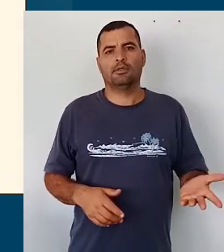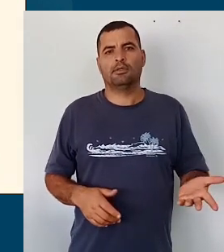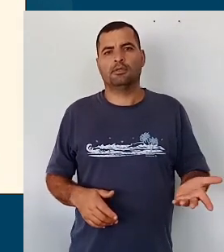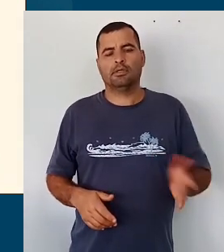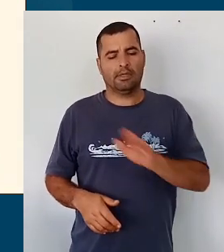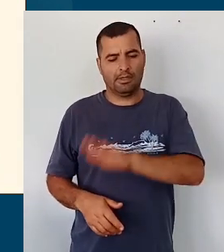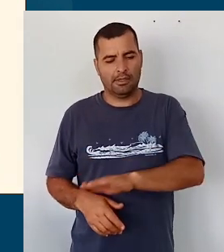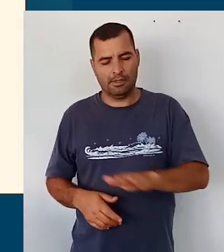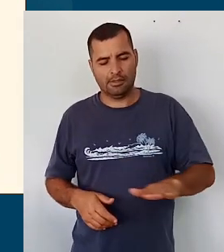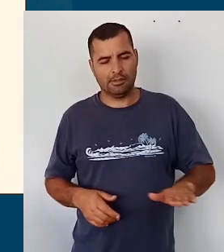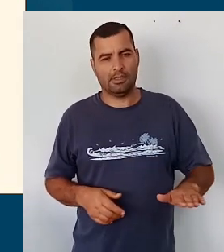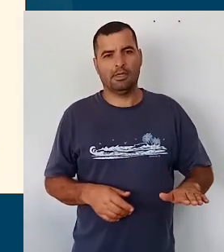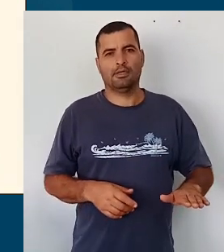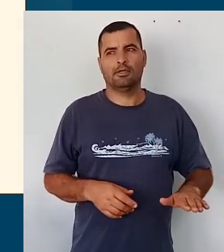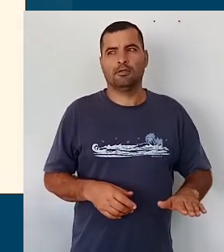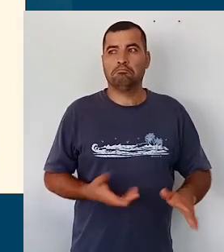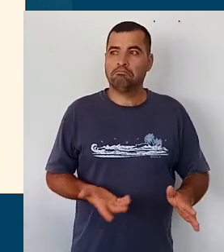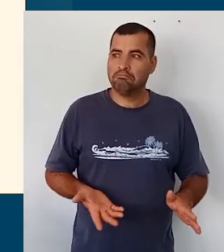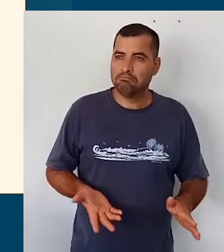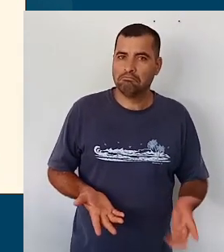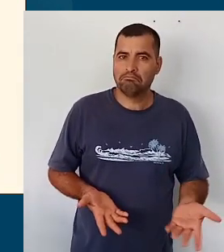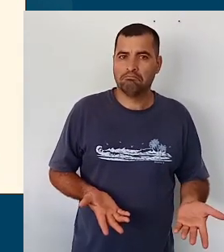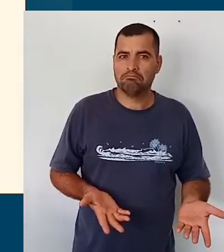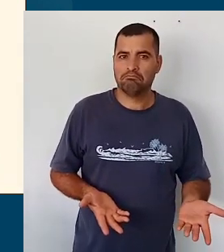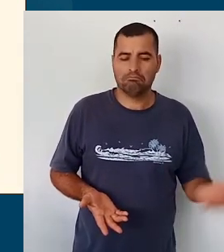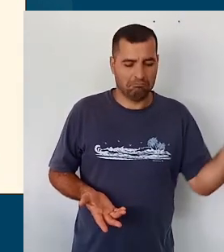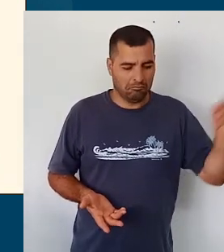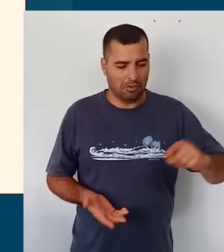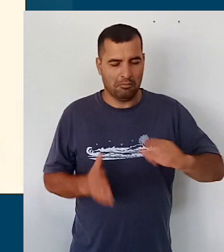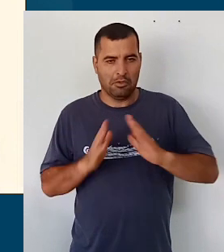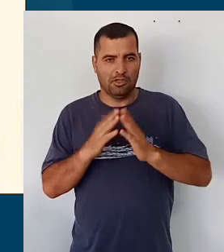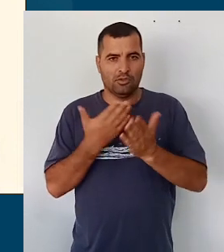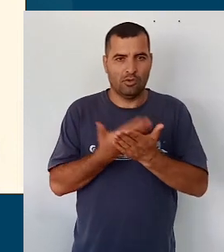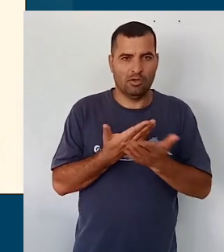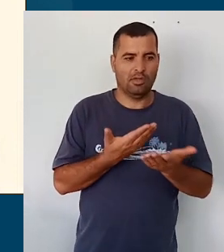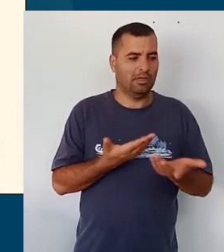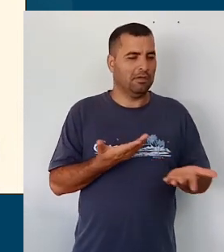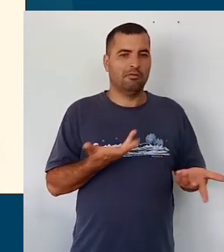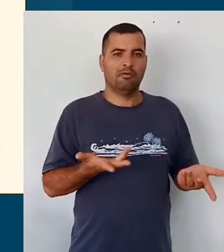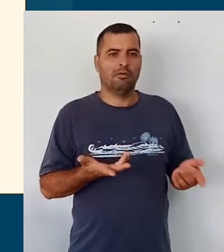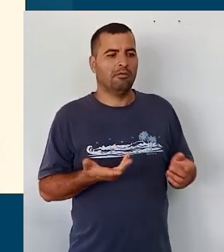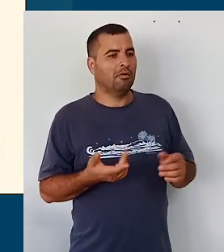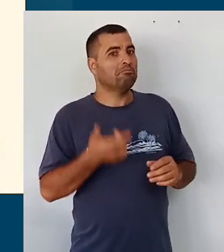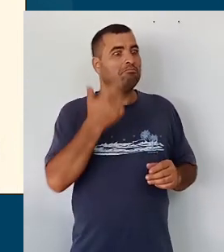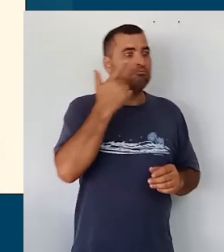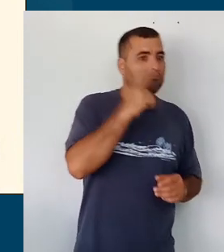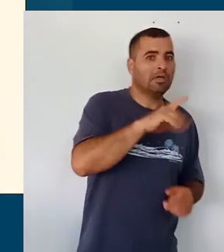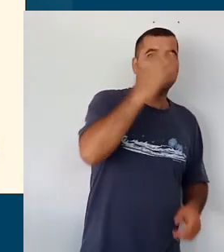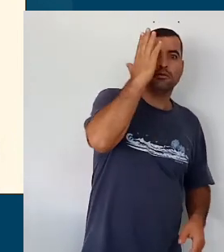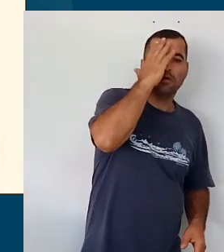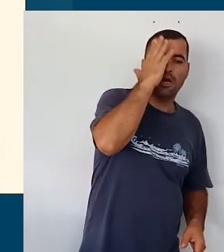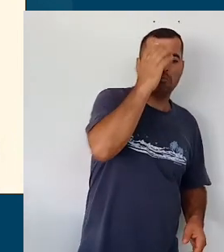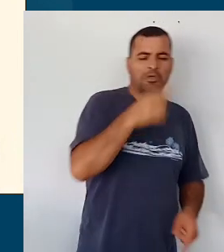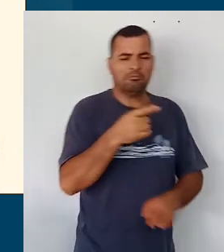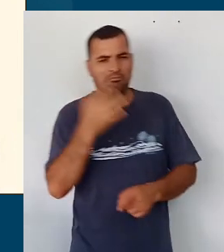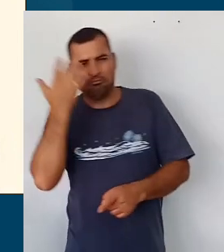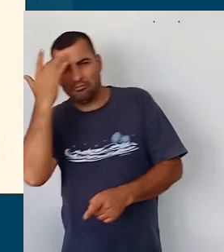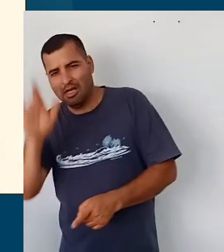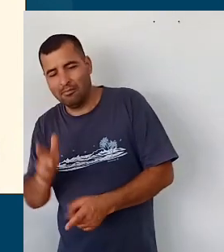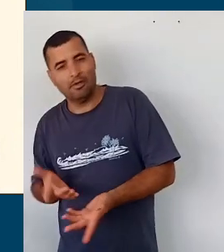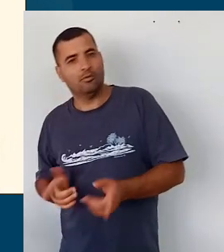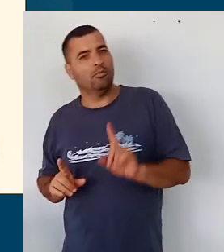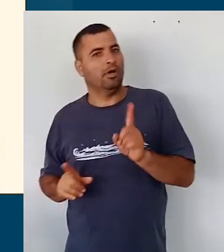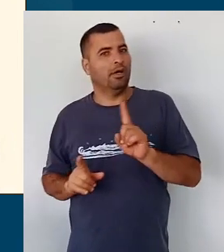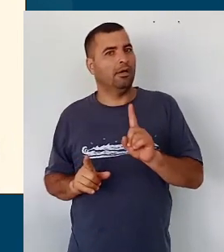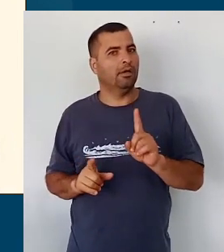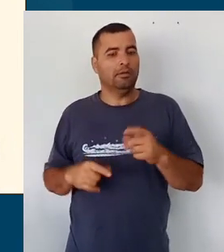crianças que estão ali sendo classificadas como sabedoras de alguma coisa ou não, elas